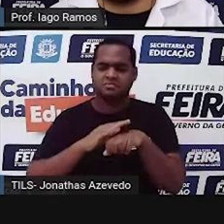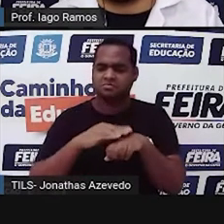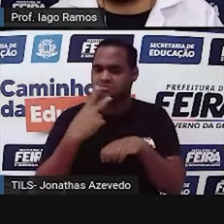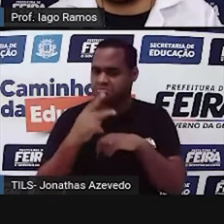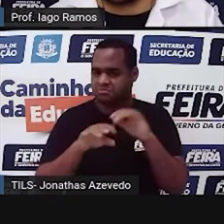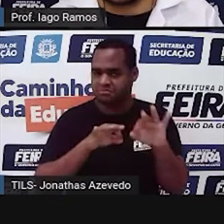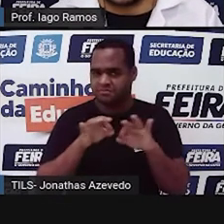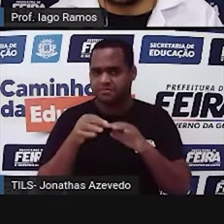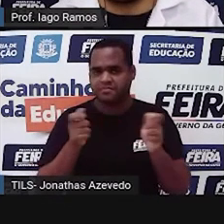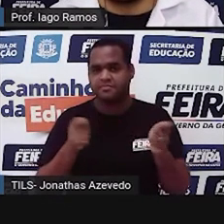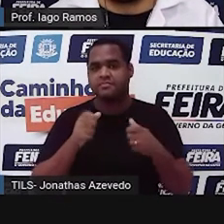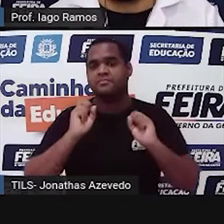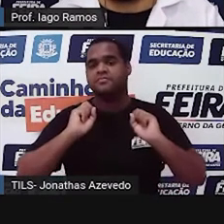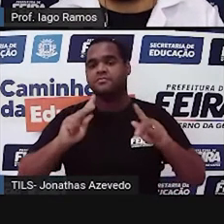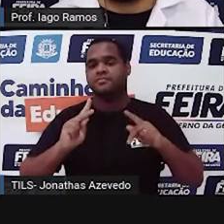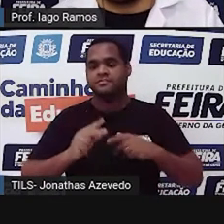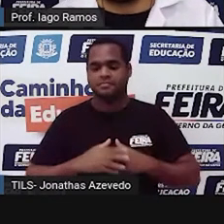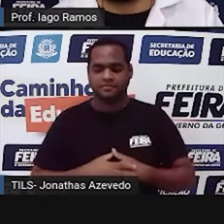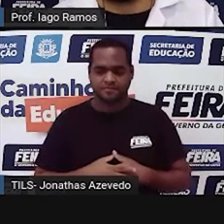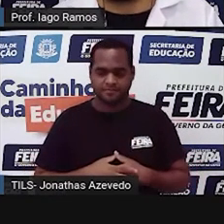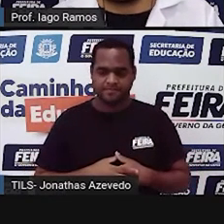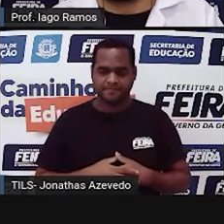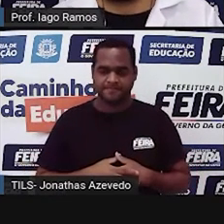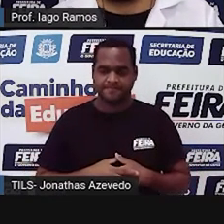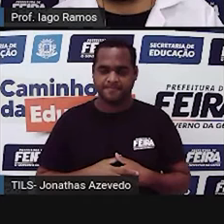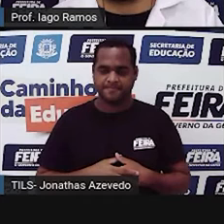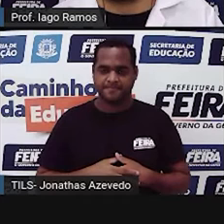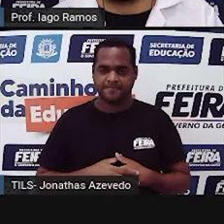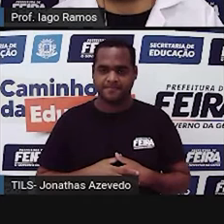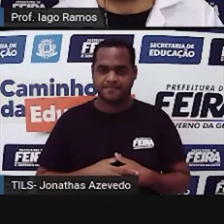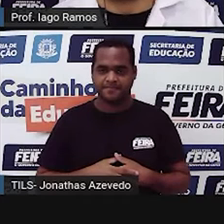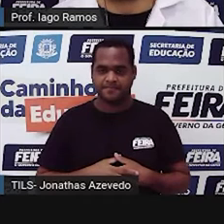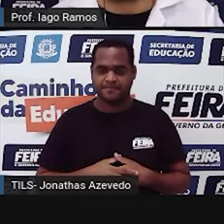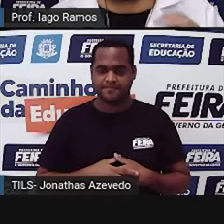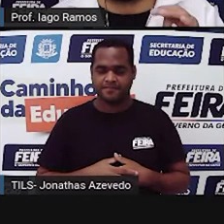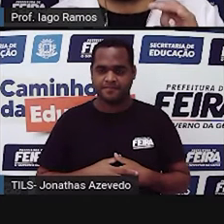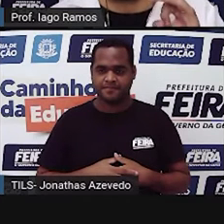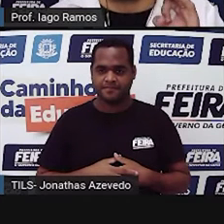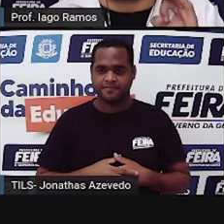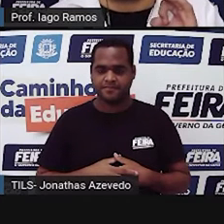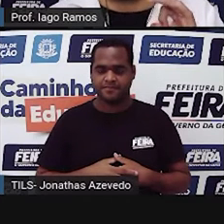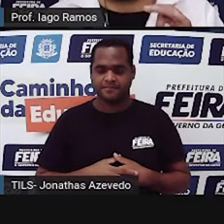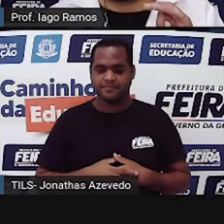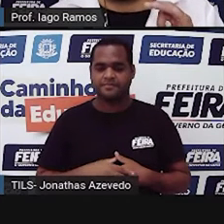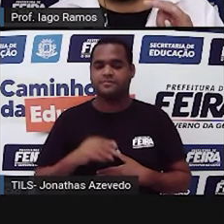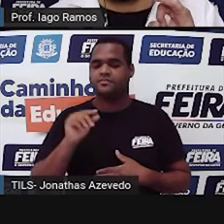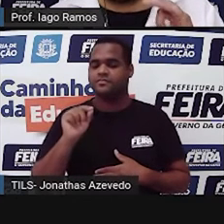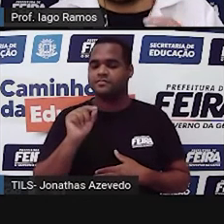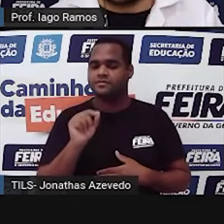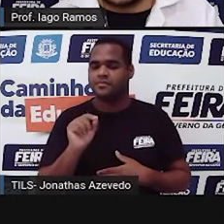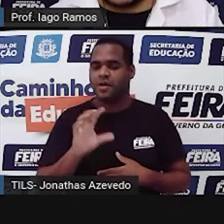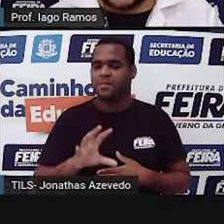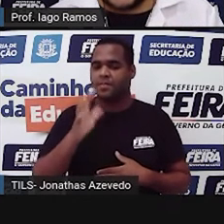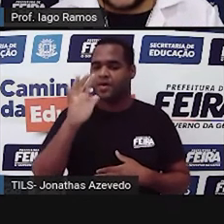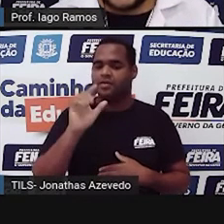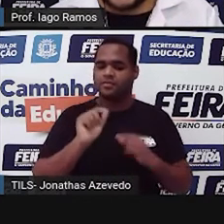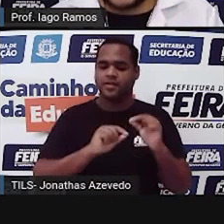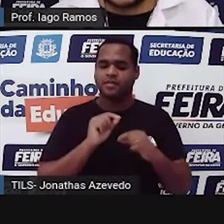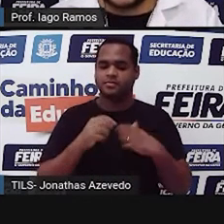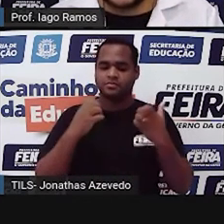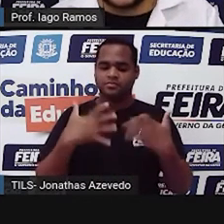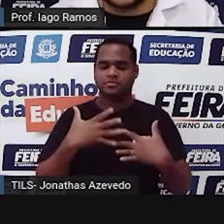a gente fez aqui, certo? O que é que está acontecendo ali, tá? Naquela construção.